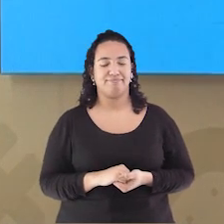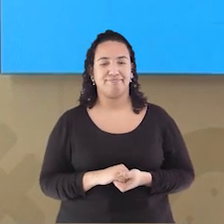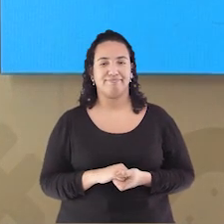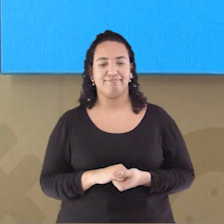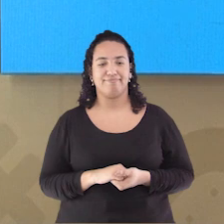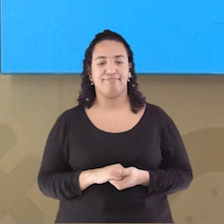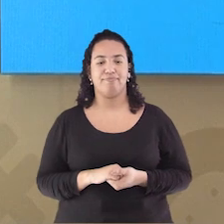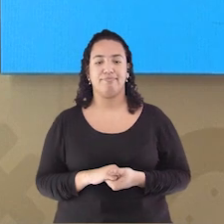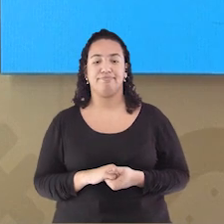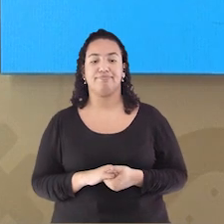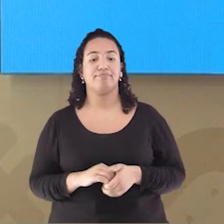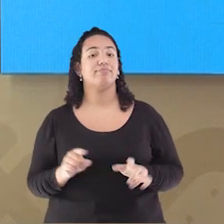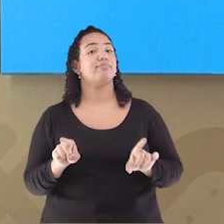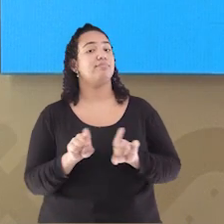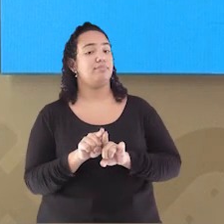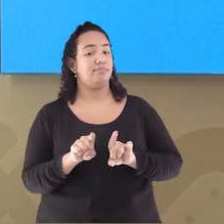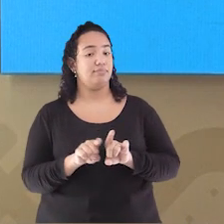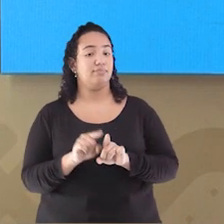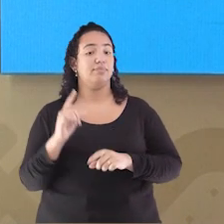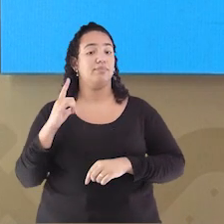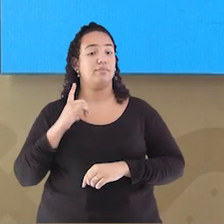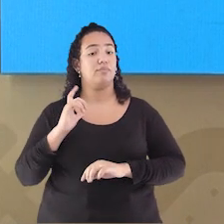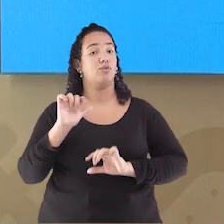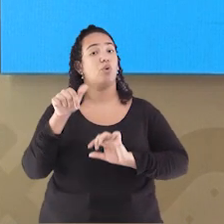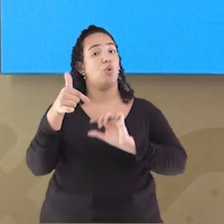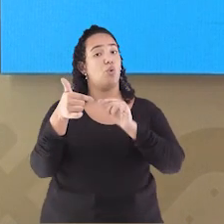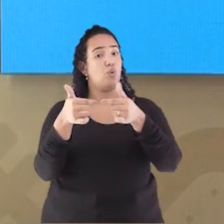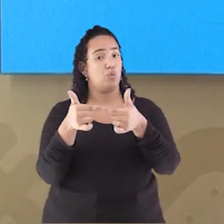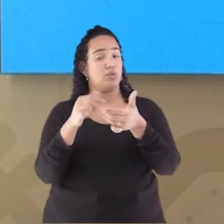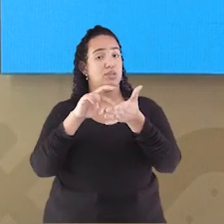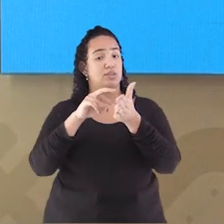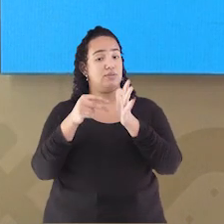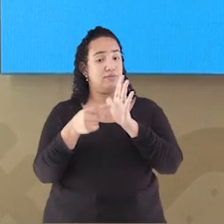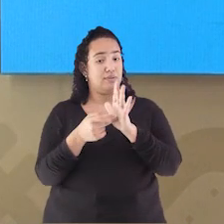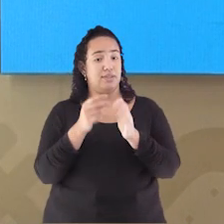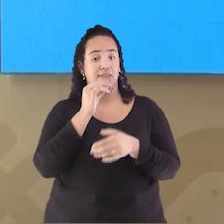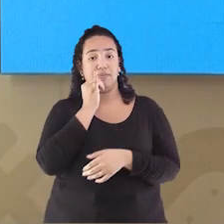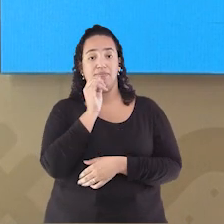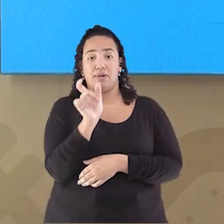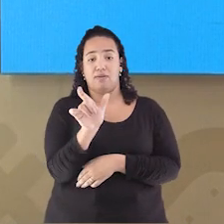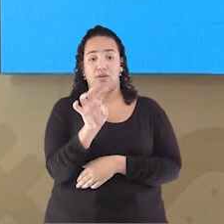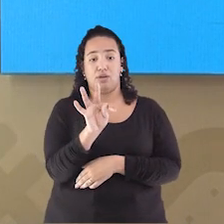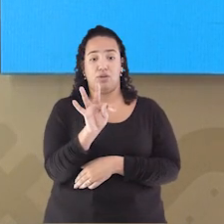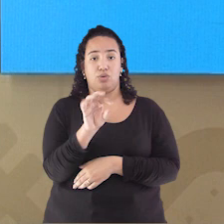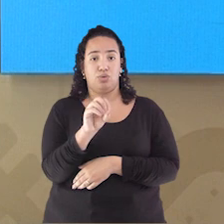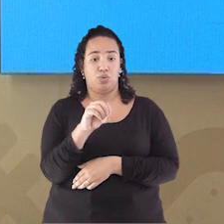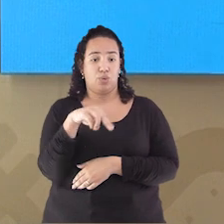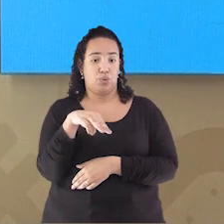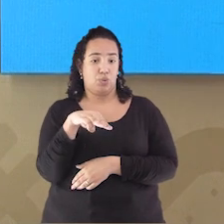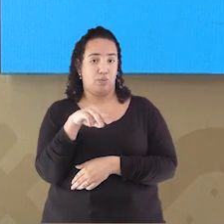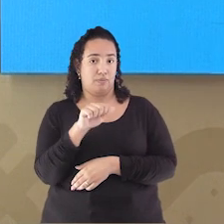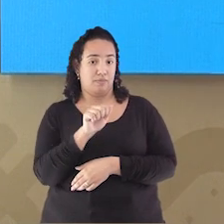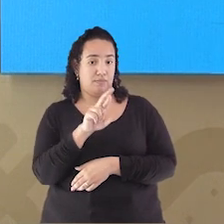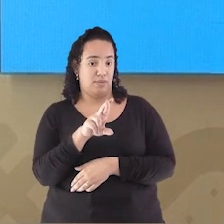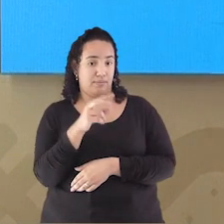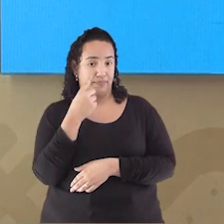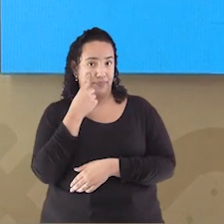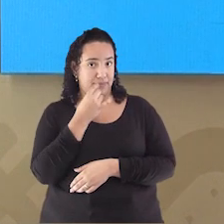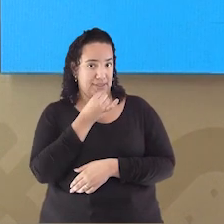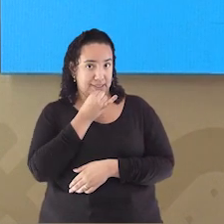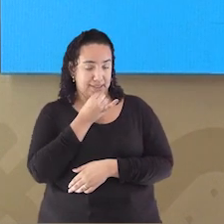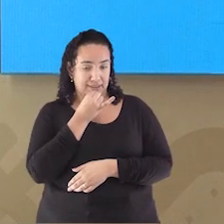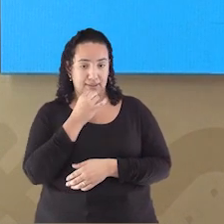Existe ainda Outros significados Para a palavra Tomar Veja esses exemplos